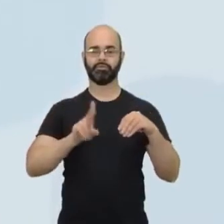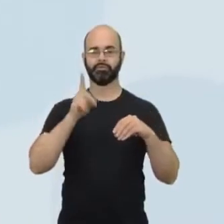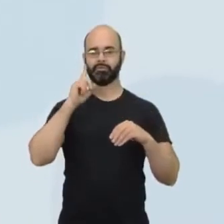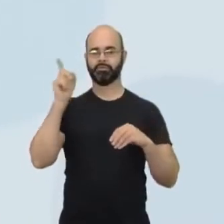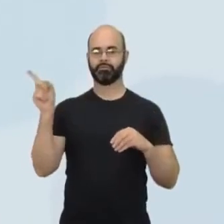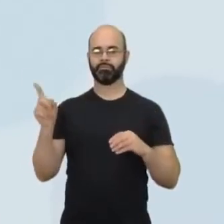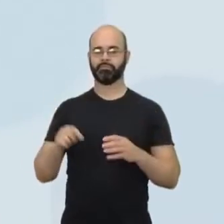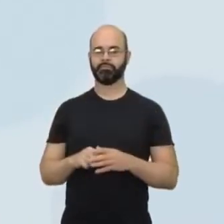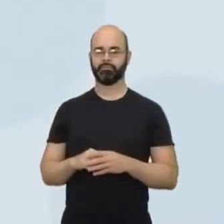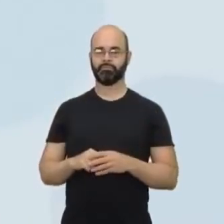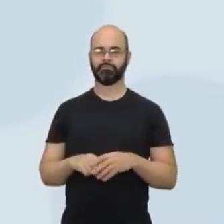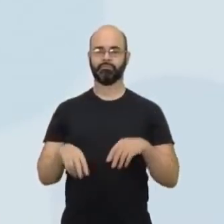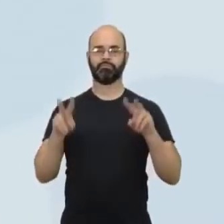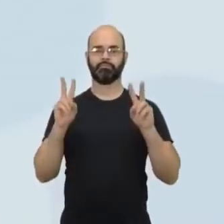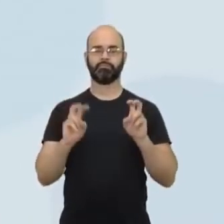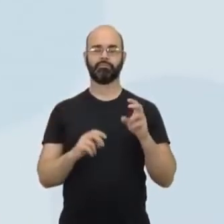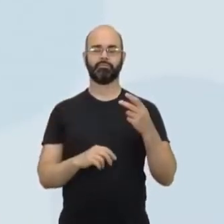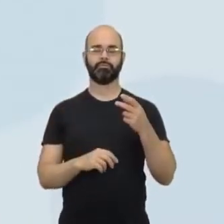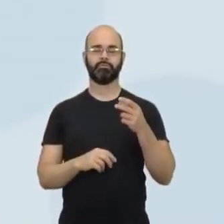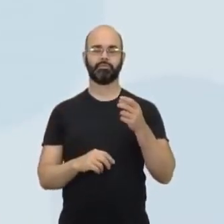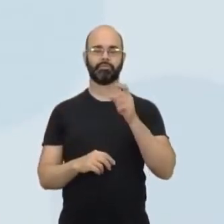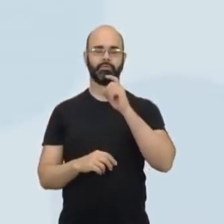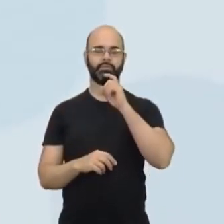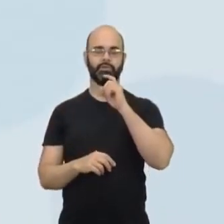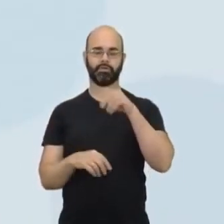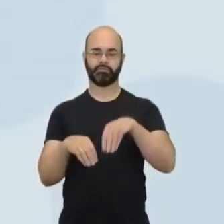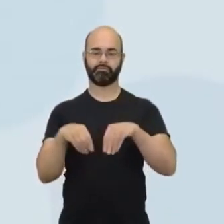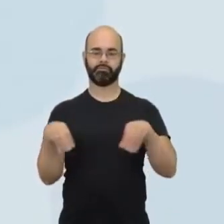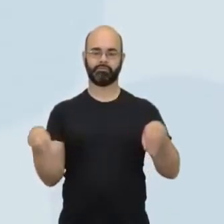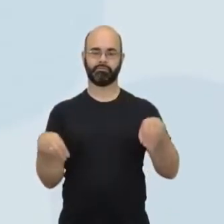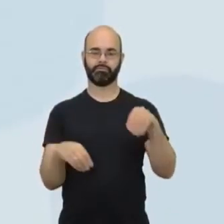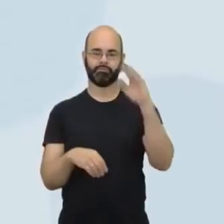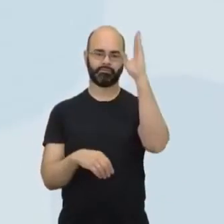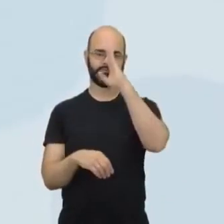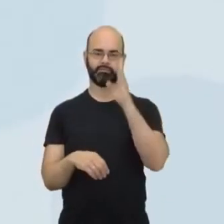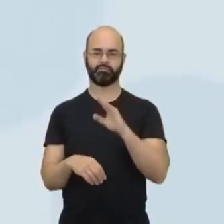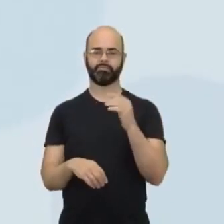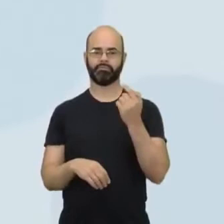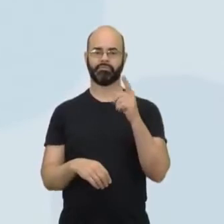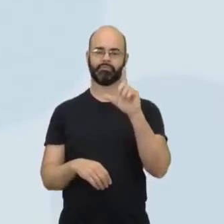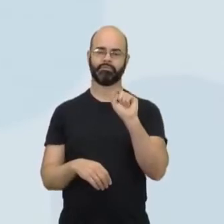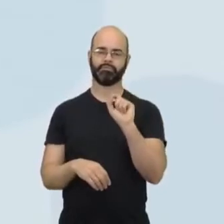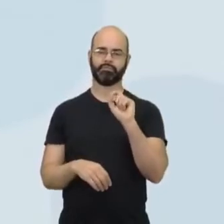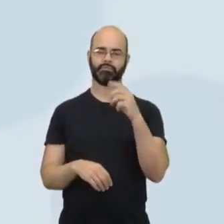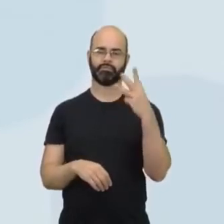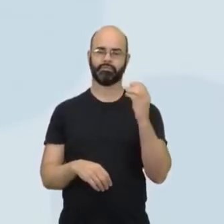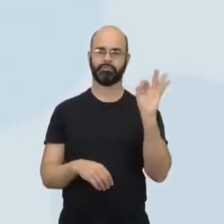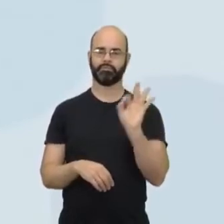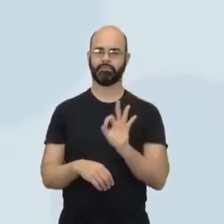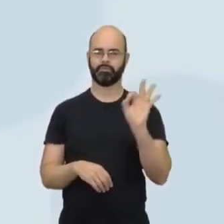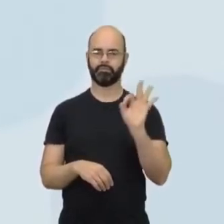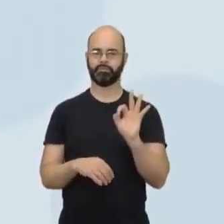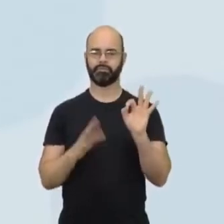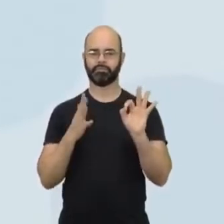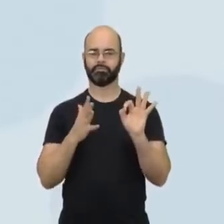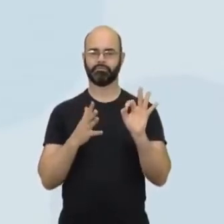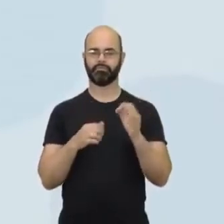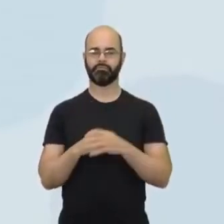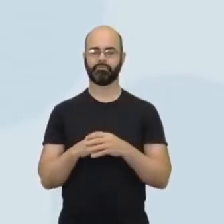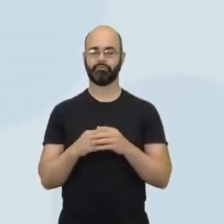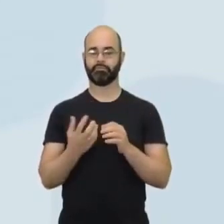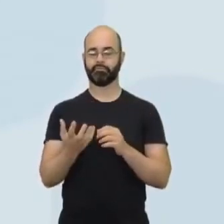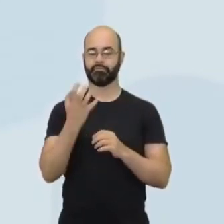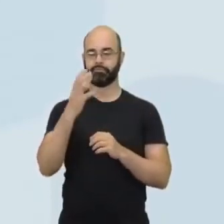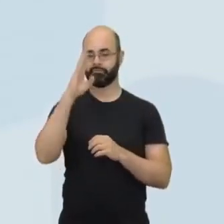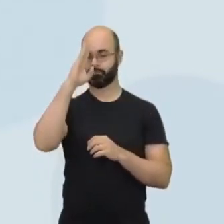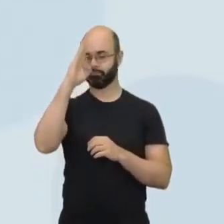Quanto à pastagem, né? O Brasil está aí em torno aí de 10% a 30%. Eu vou dar um destaque para o